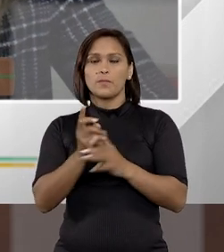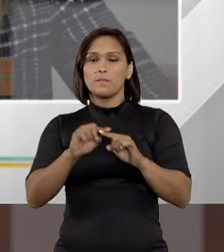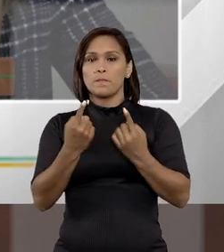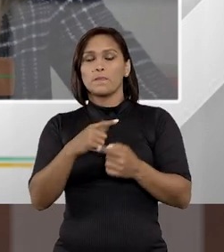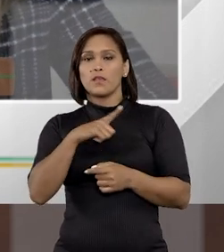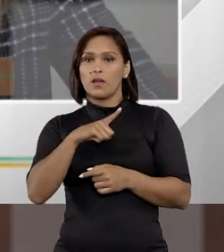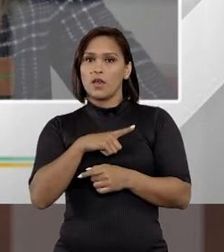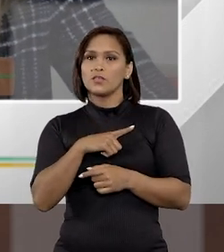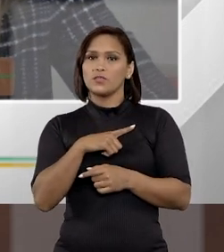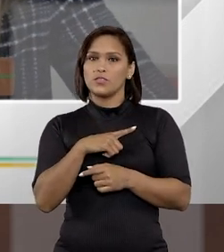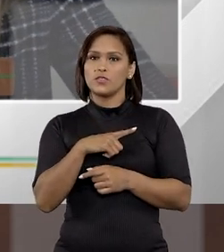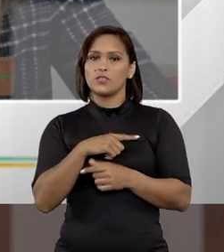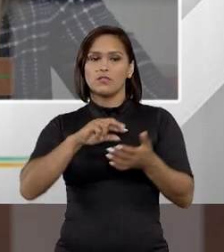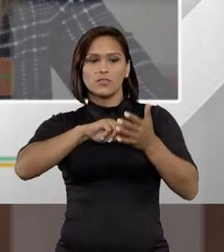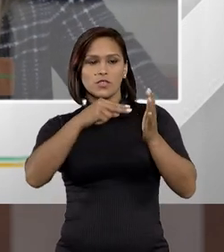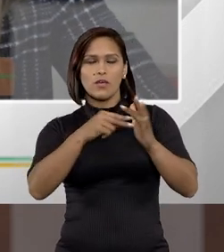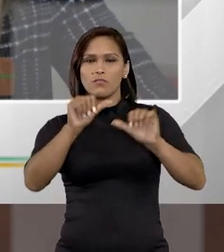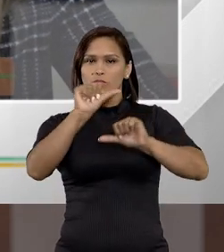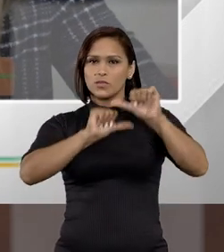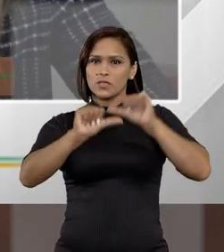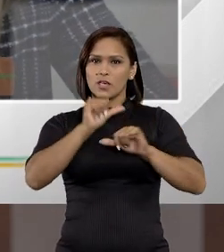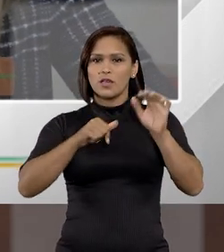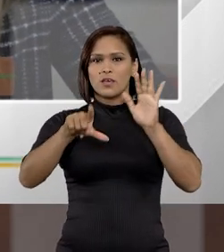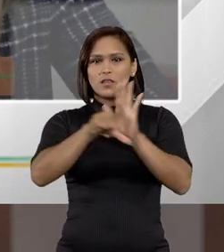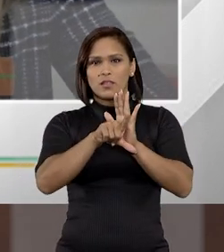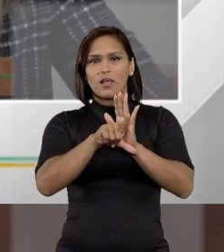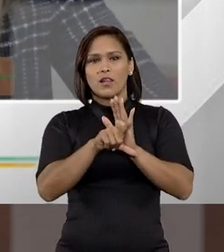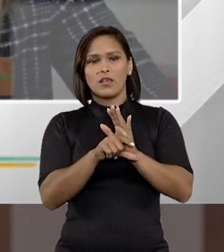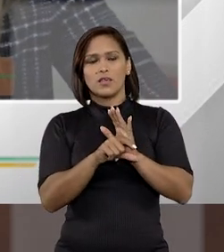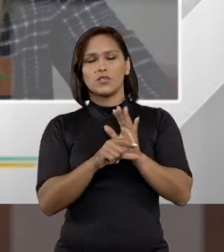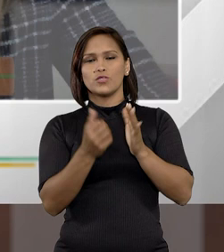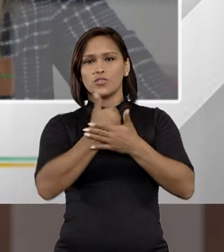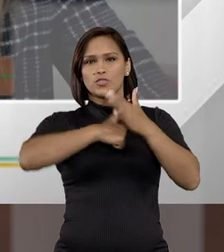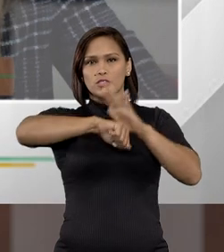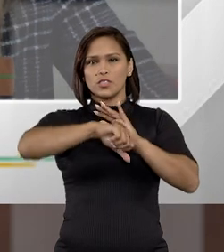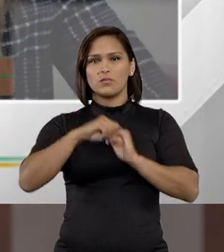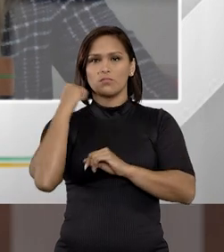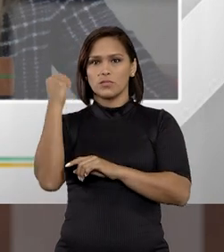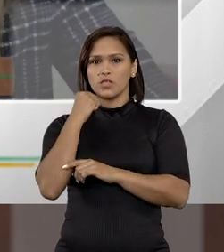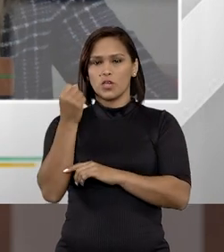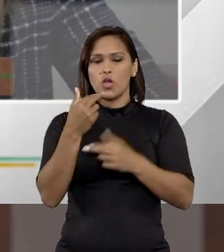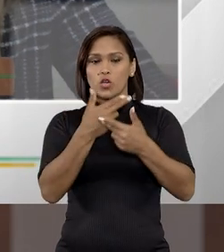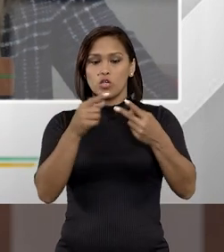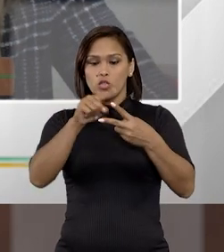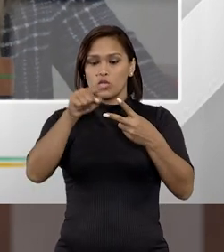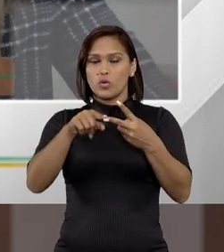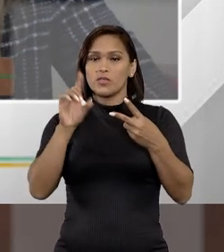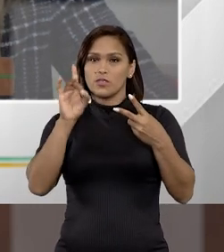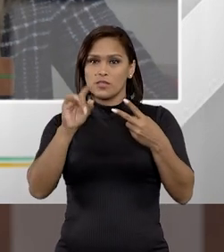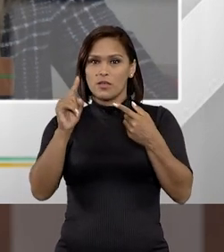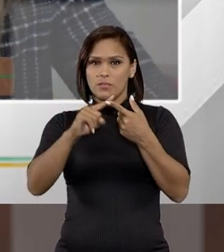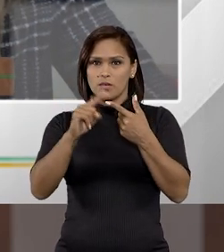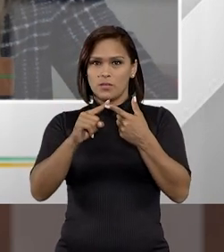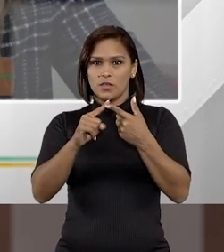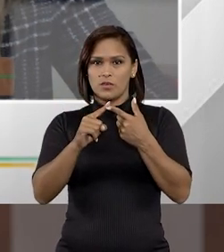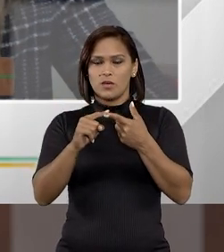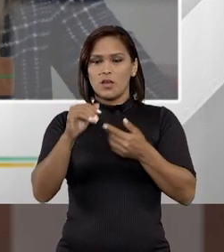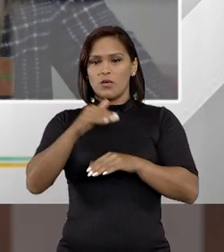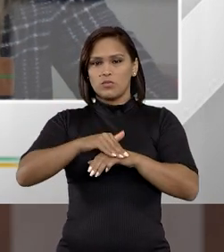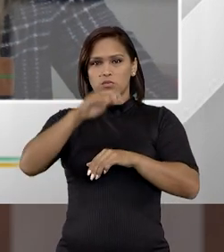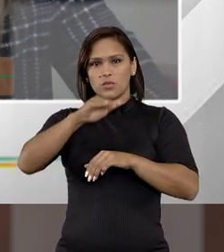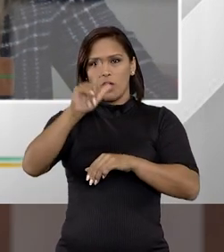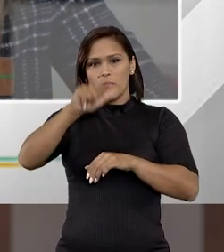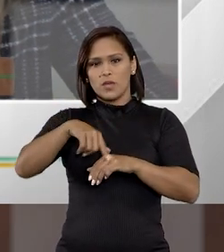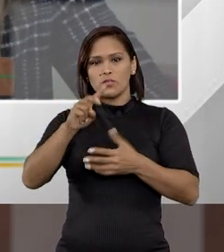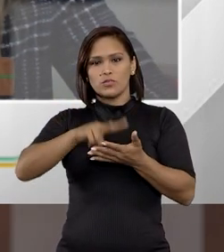Mas a gente teve sim significativas alterações na Lei dos Crimes Hediondos, dois pontos aqui que eu queria destacar, o primeiro deles é o